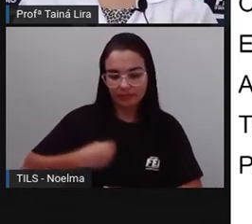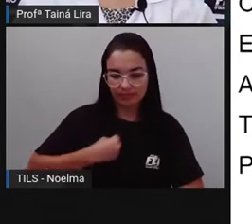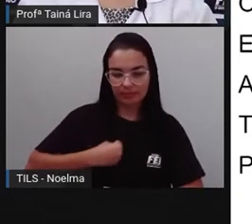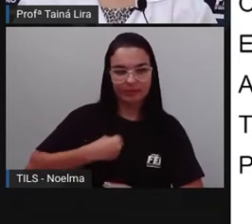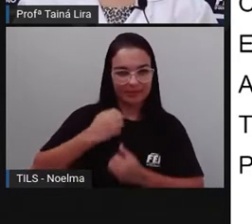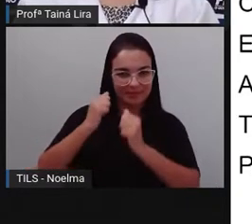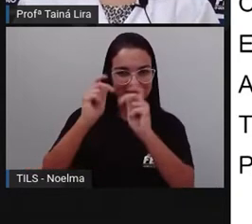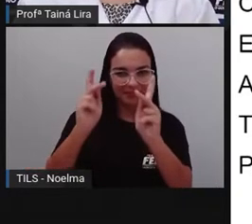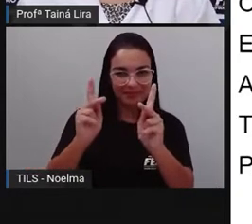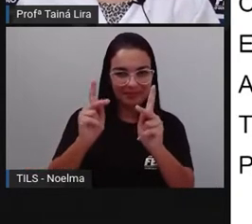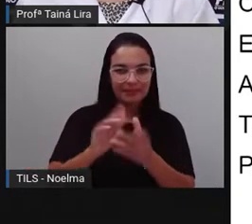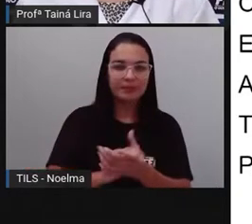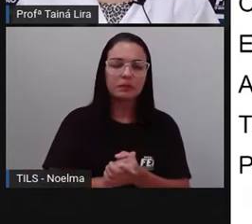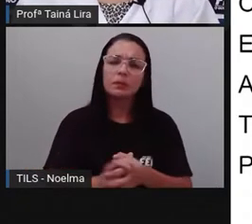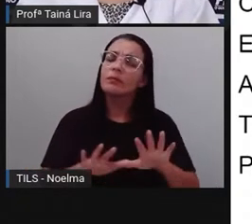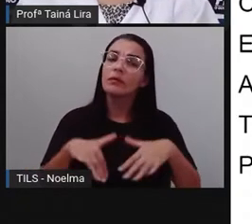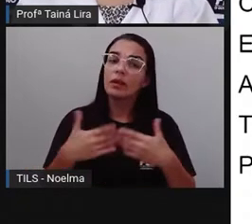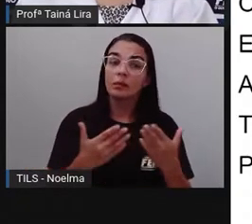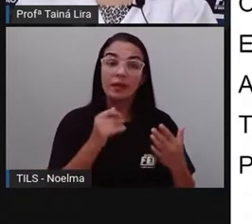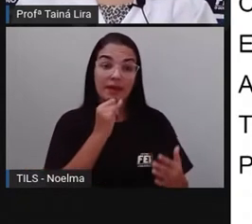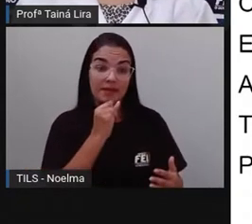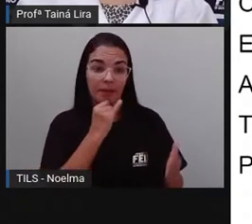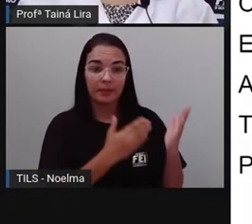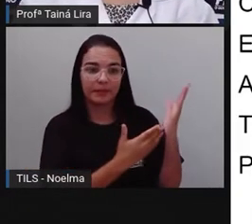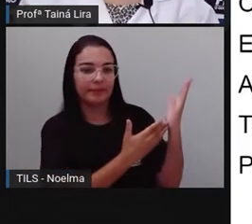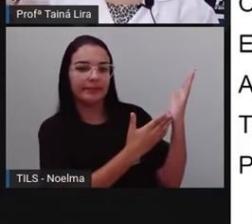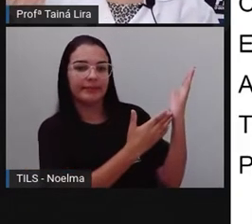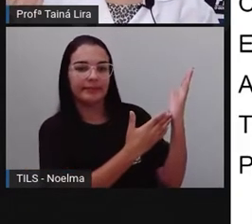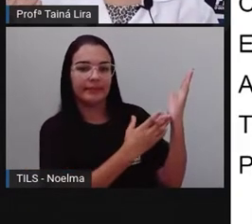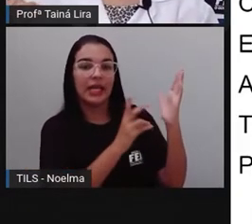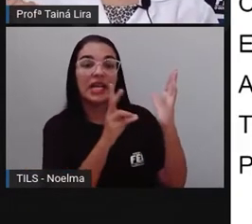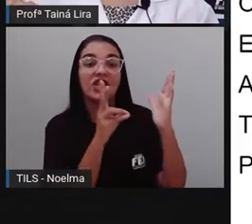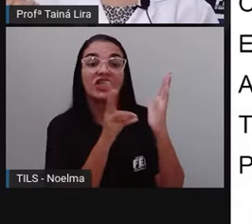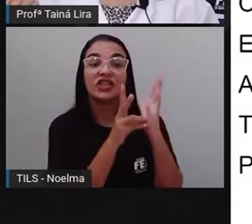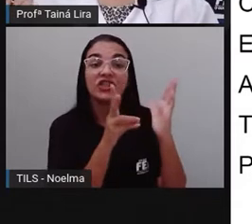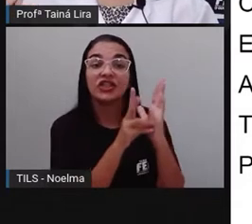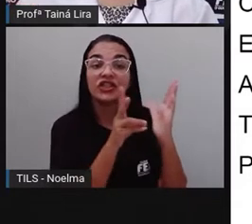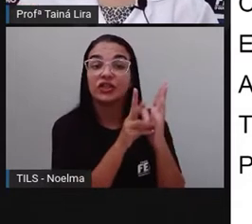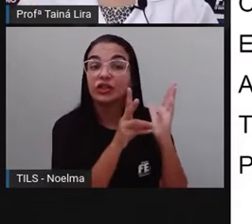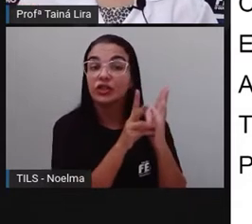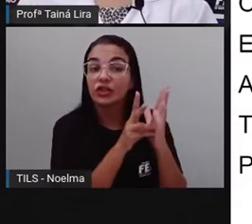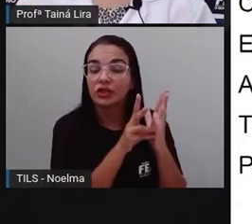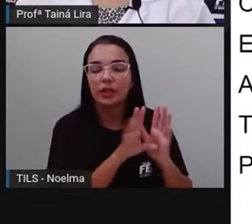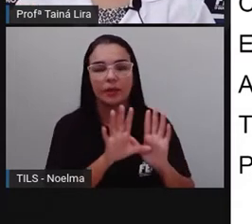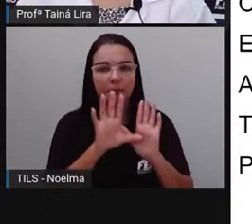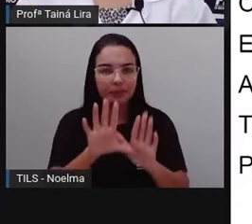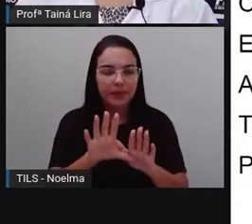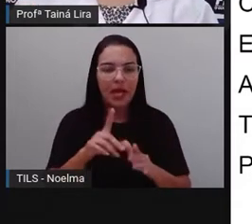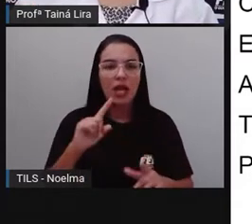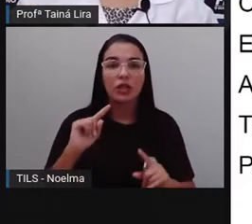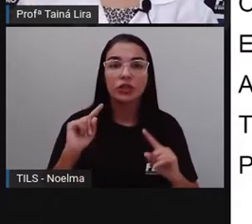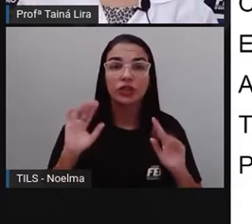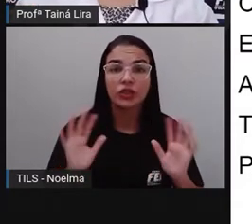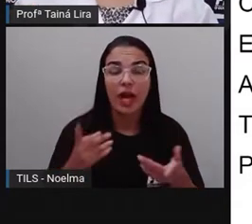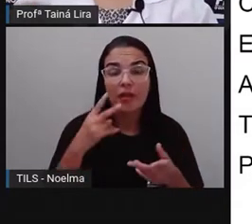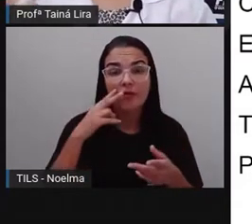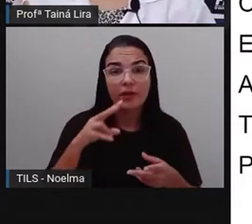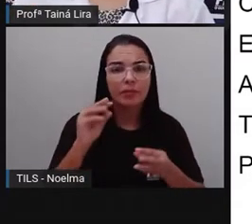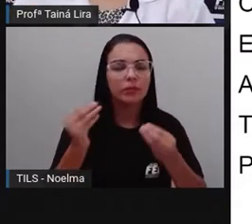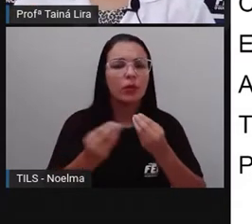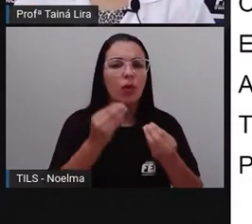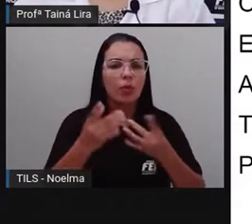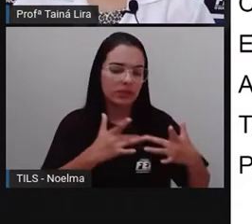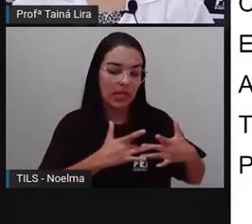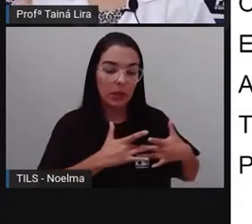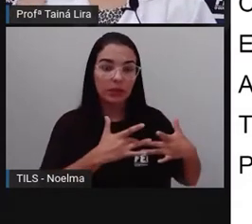bom? Então, por exemplo, olha lá, nós vimos, né? Na aula sobre a formação cultural, as contribuições